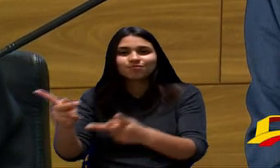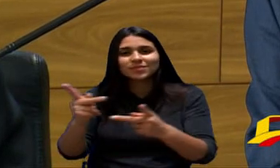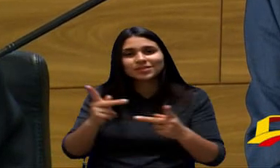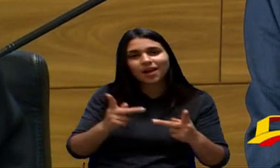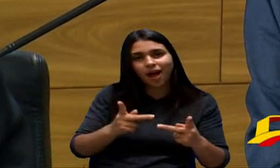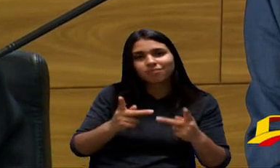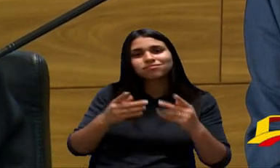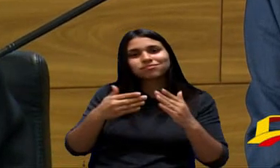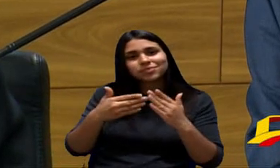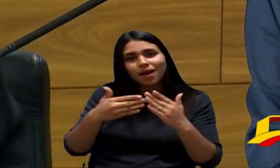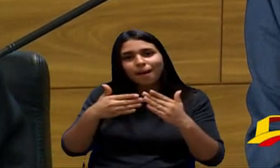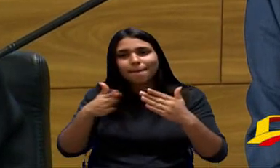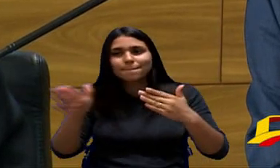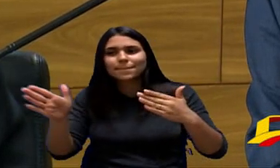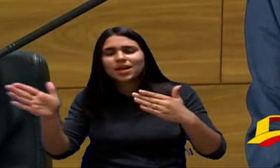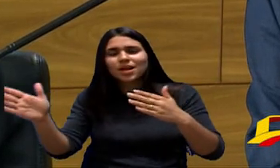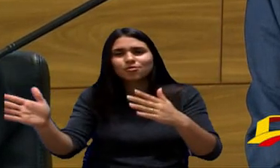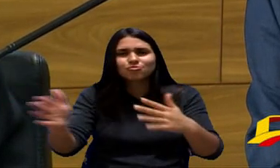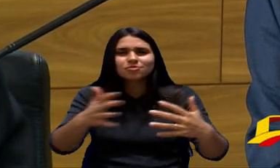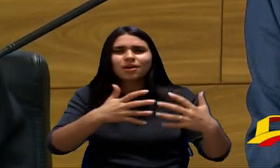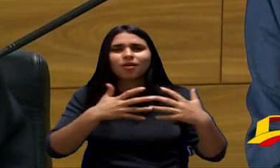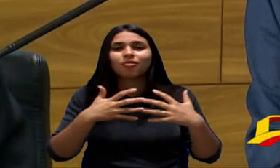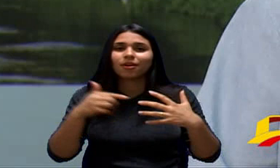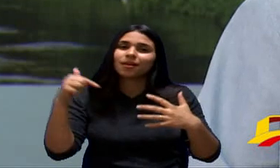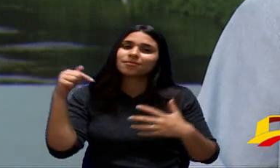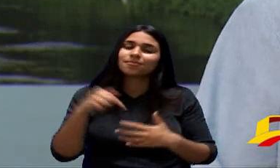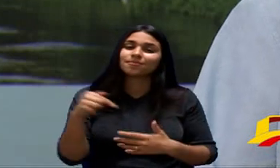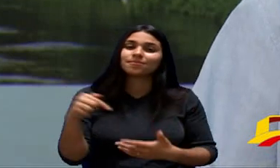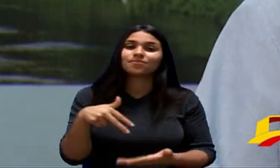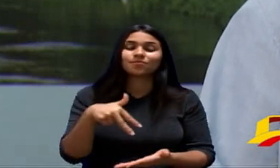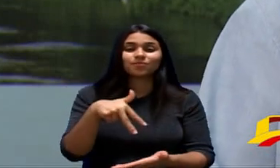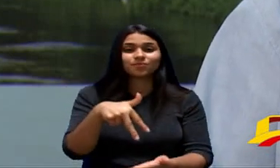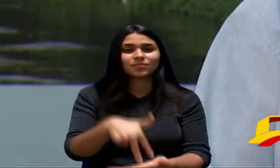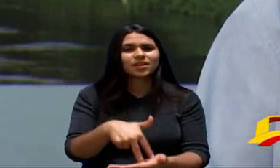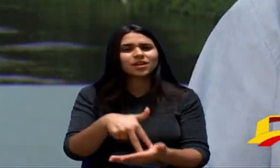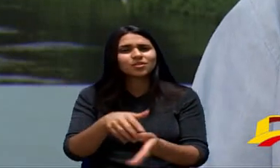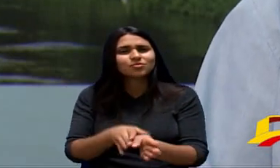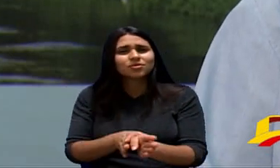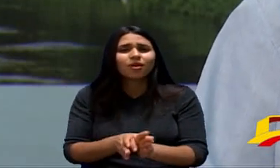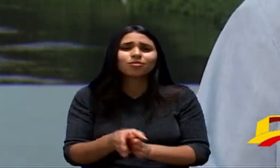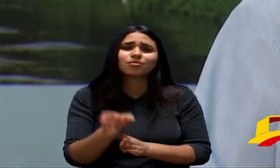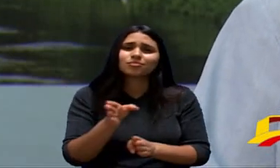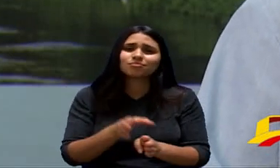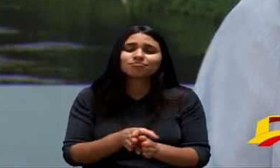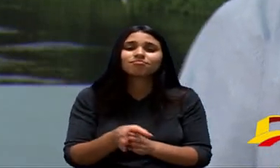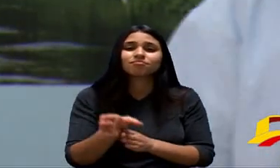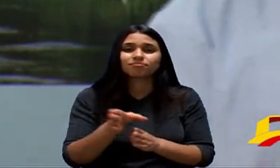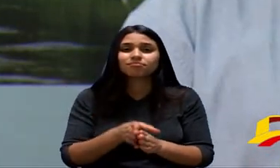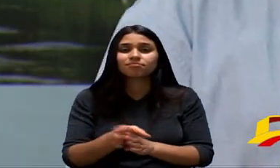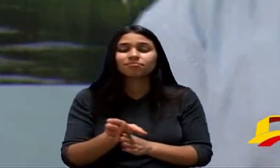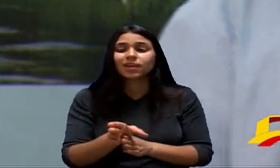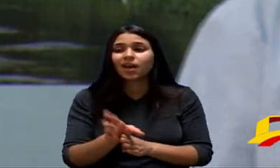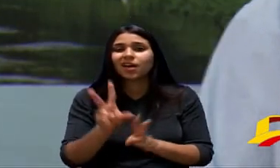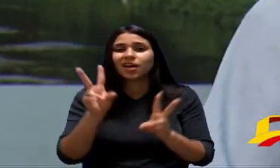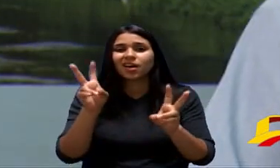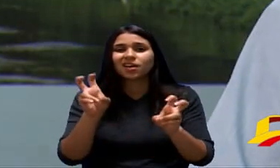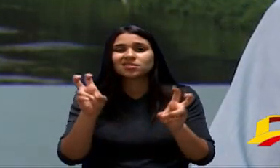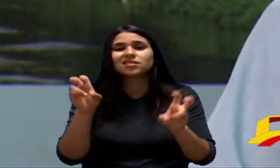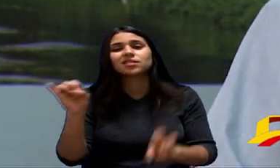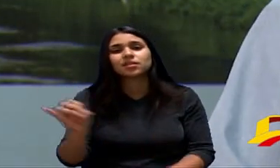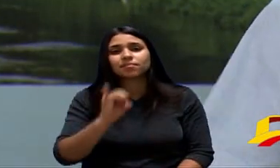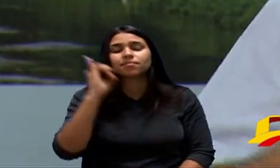Nos Acolher E Nos Orientar Sobre Essa Situação Que